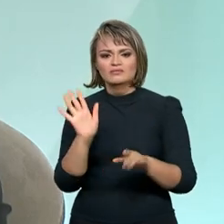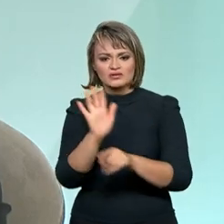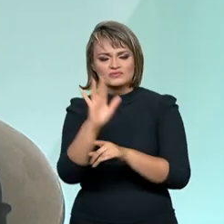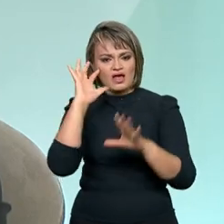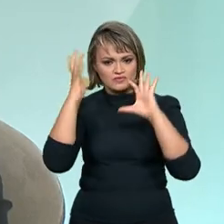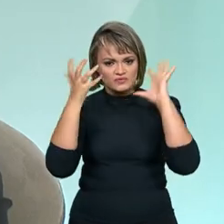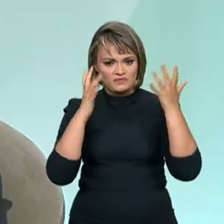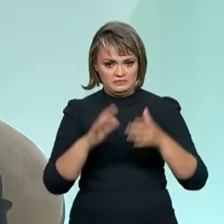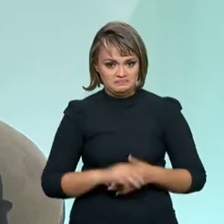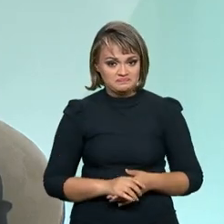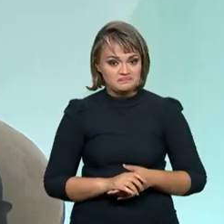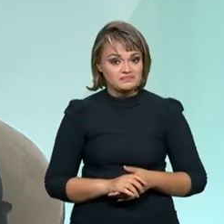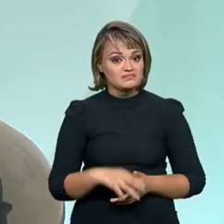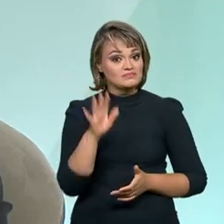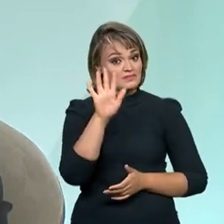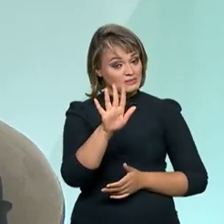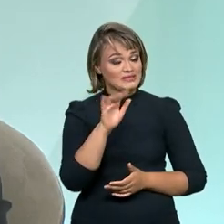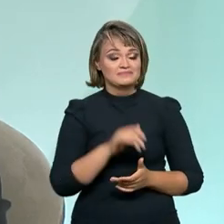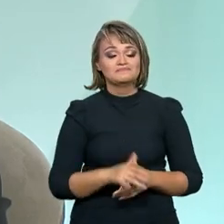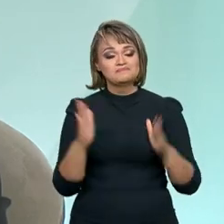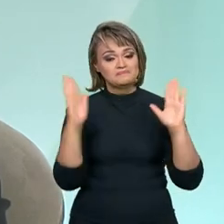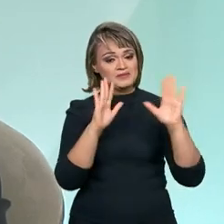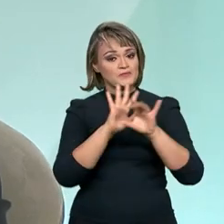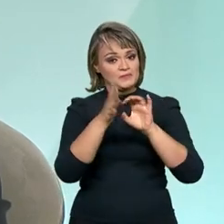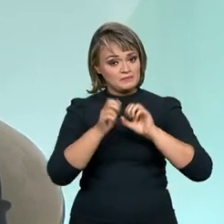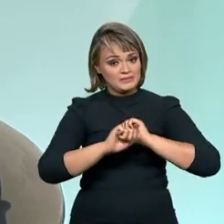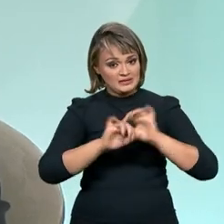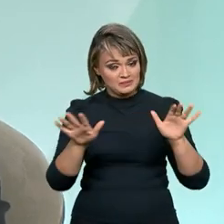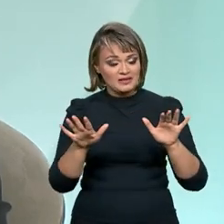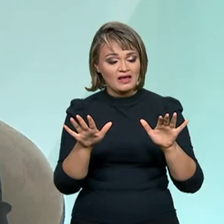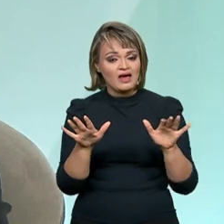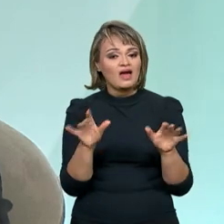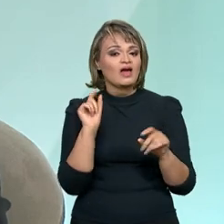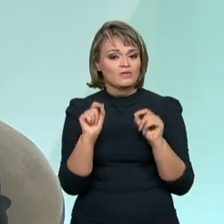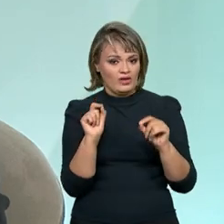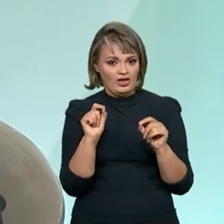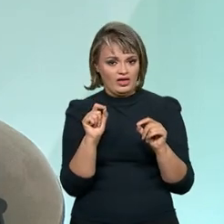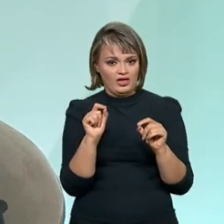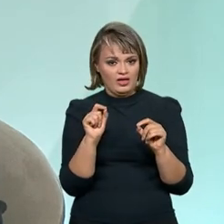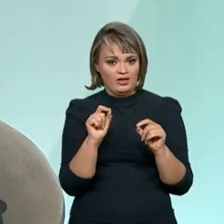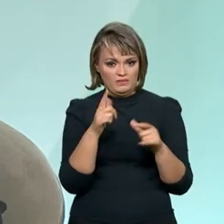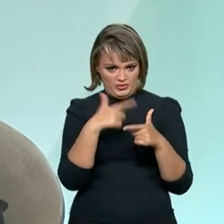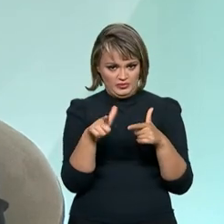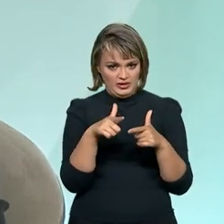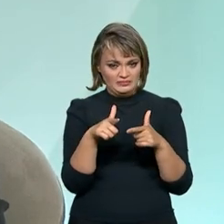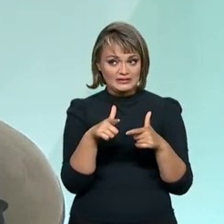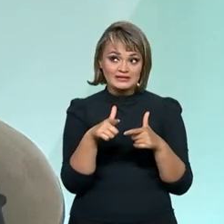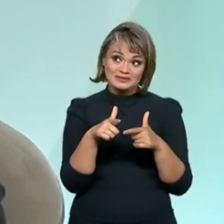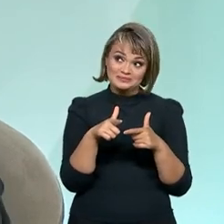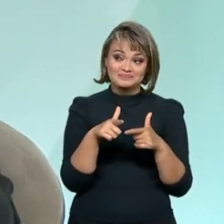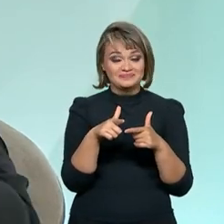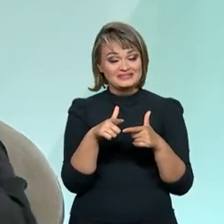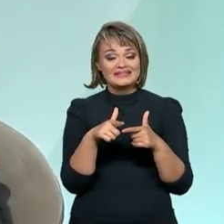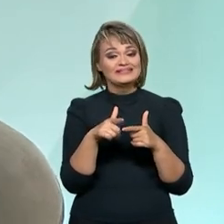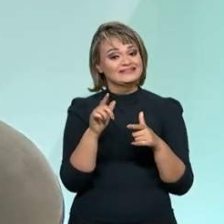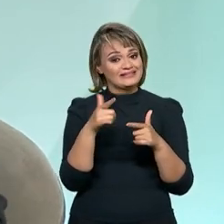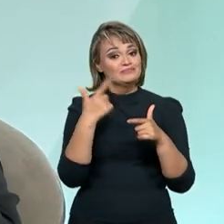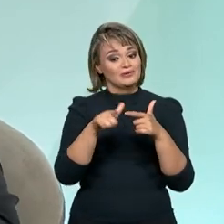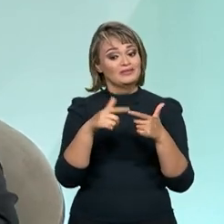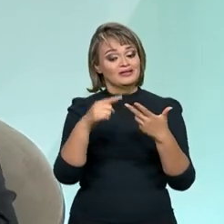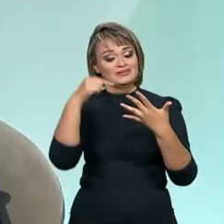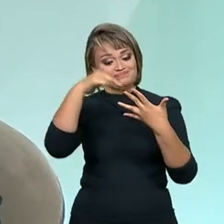deste problema. Agora, a pandemia, ela não é necessariamente o problema. Nós temos outras questões que são